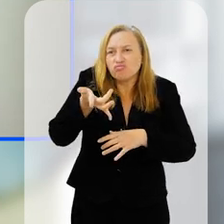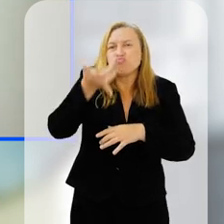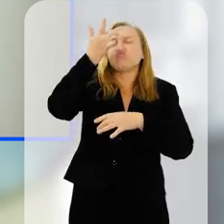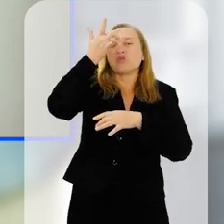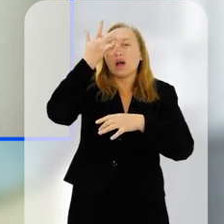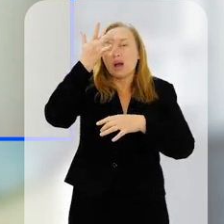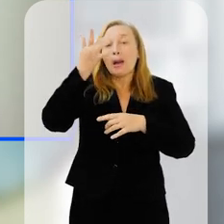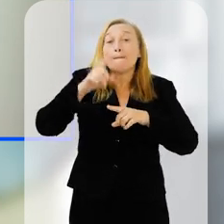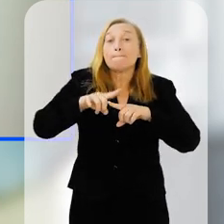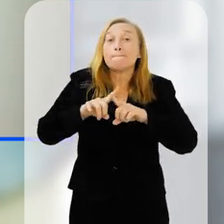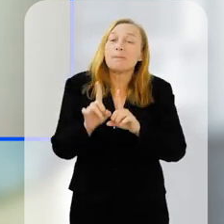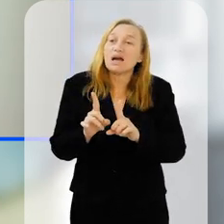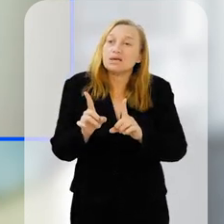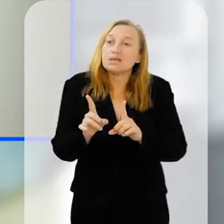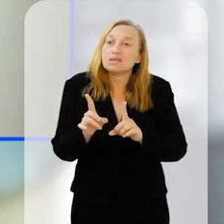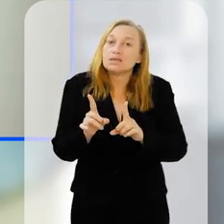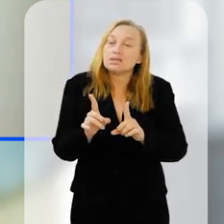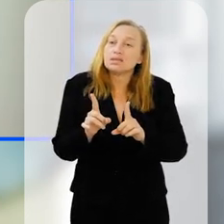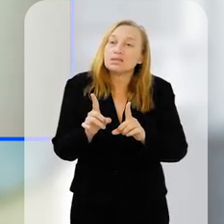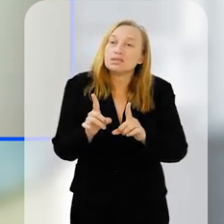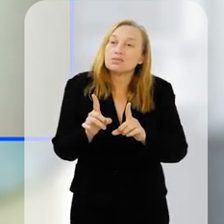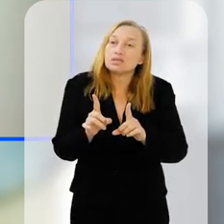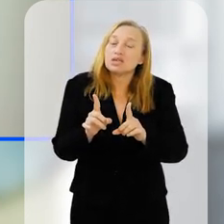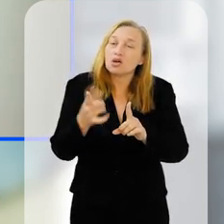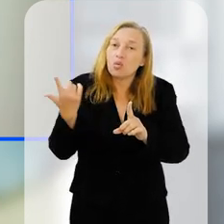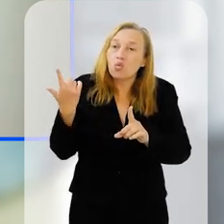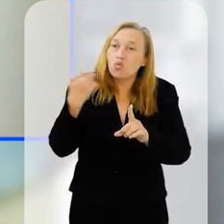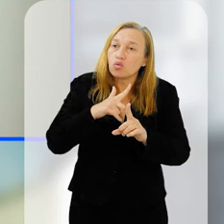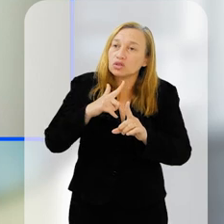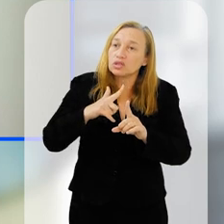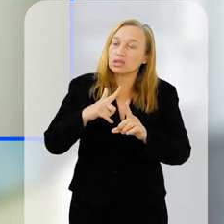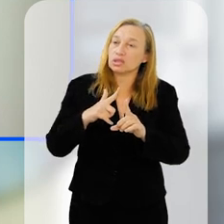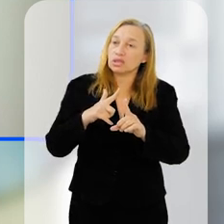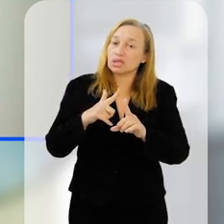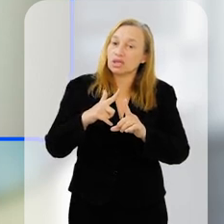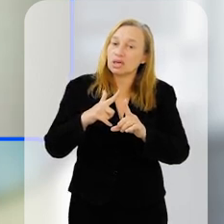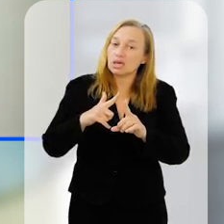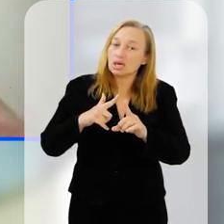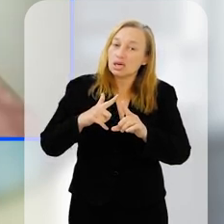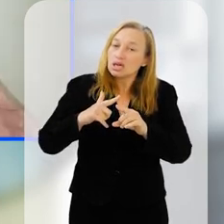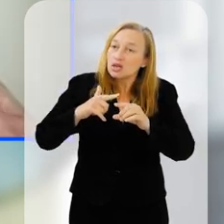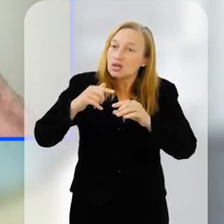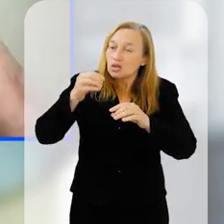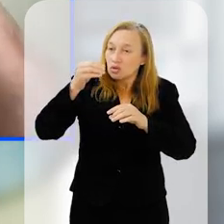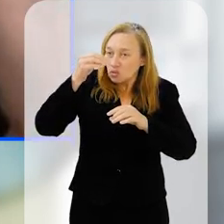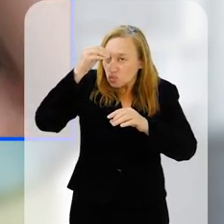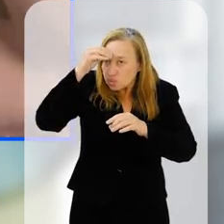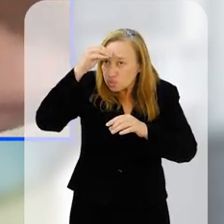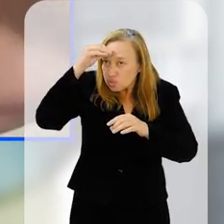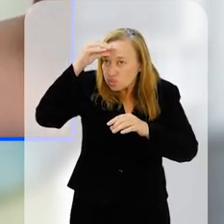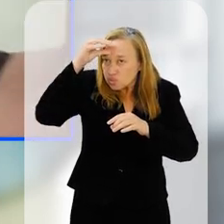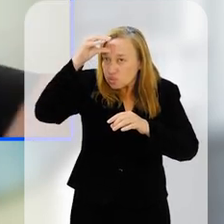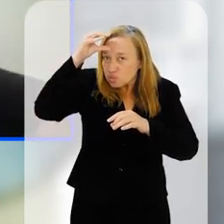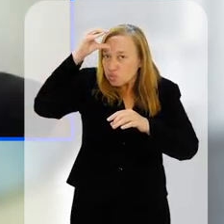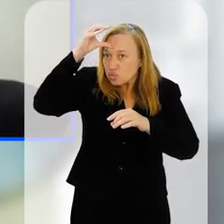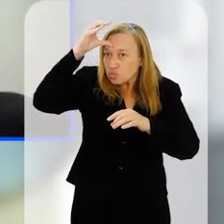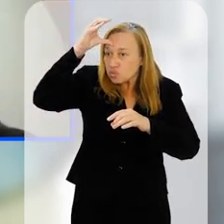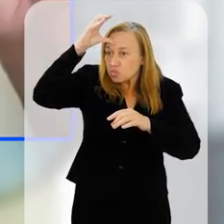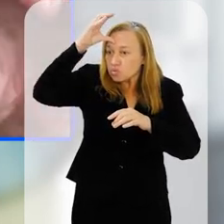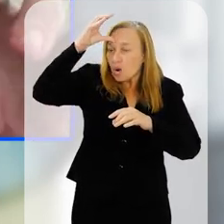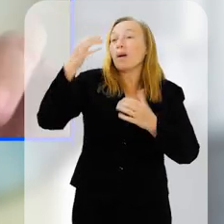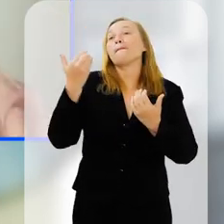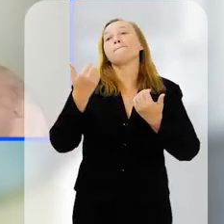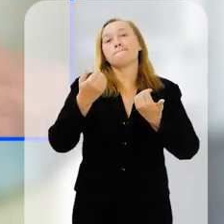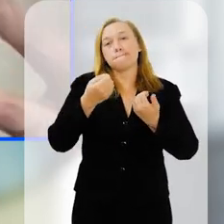ganho cognitivo, para que você possa ir para além, não só de remediar uma fadiga que aconteceu, mas de ir além do seu desempenho,